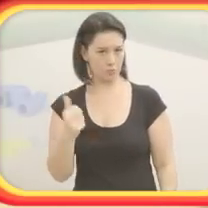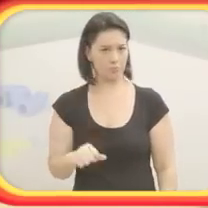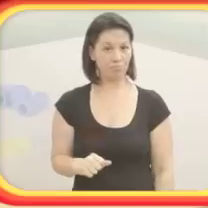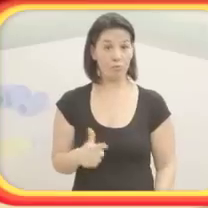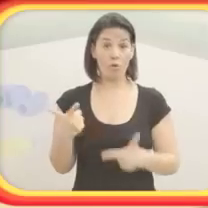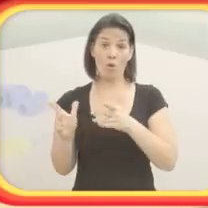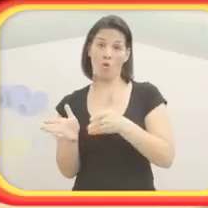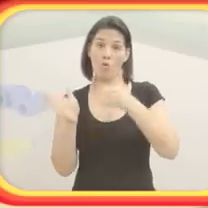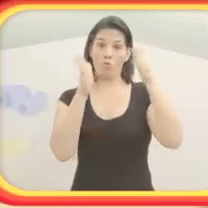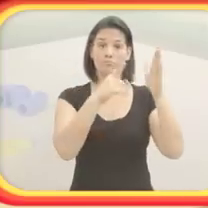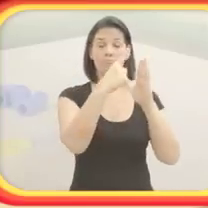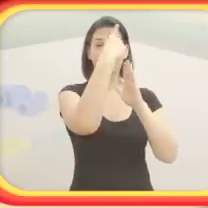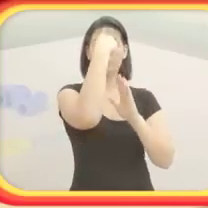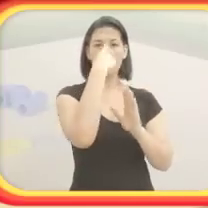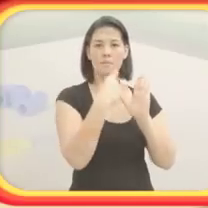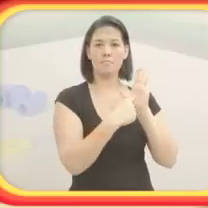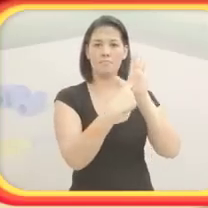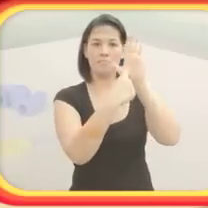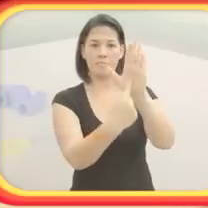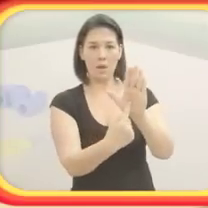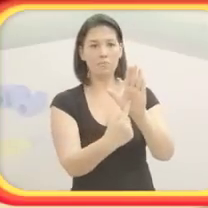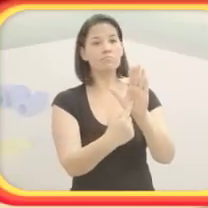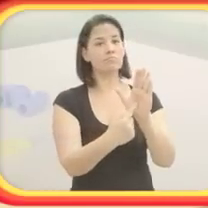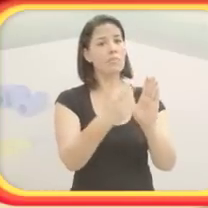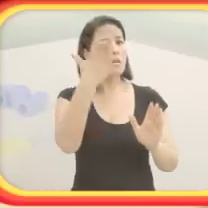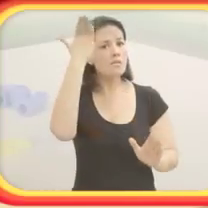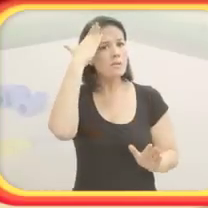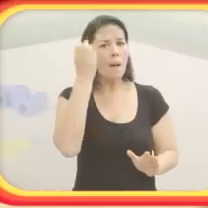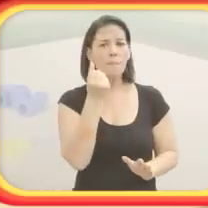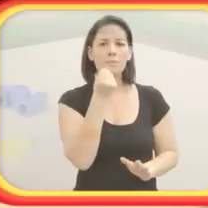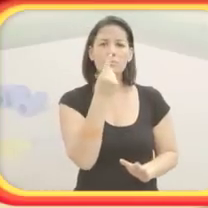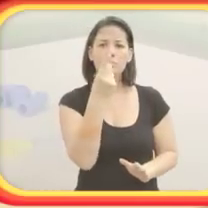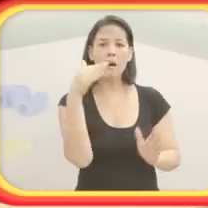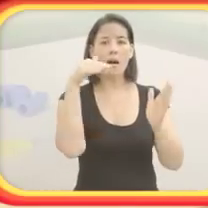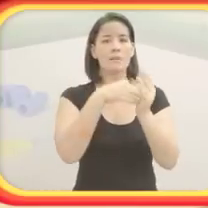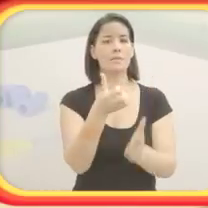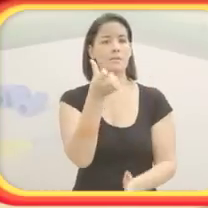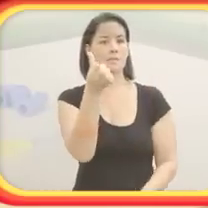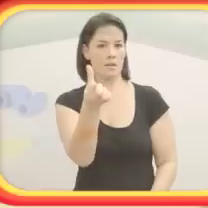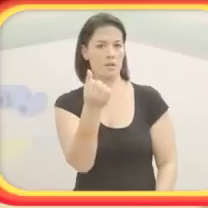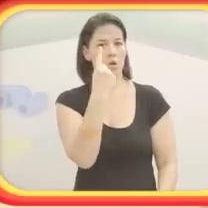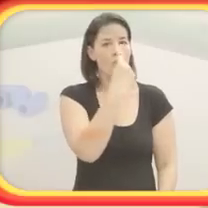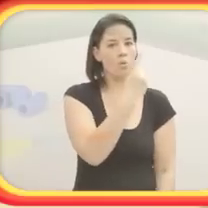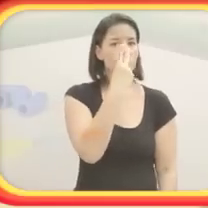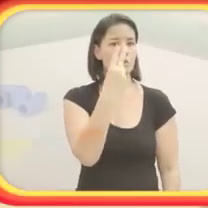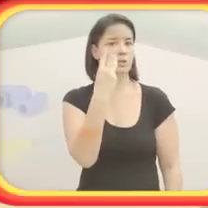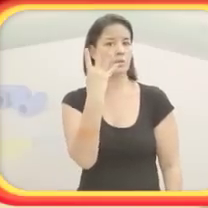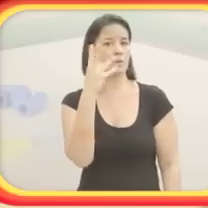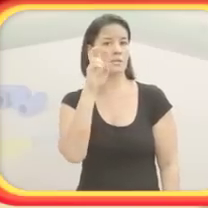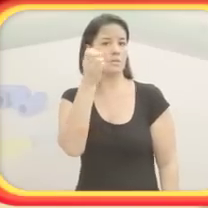Outra parte da imagem conceitual é eu saber contar até seis. Um, dois, três, quatro, cinco, seis.